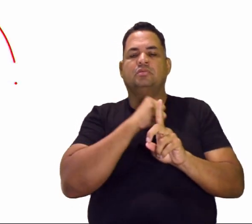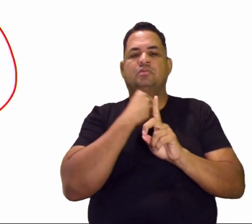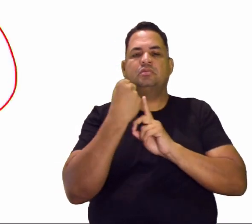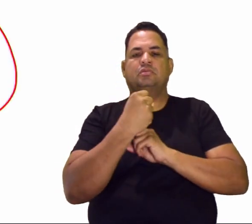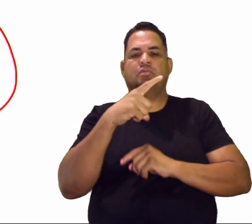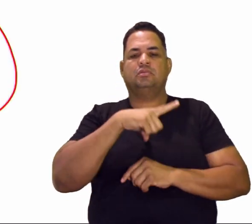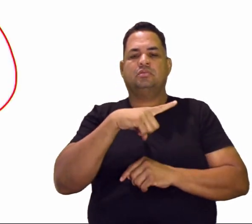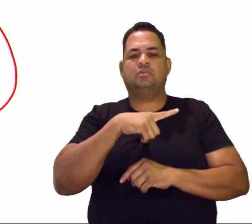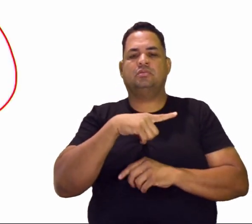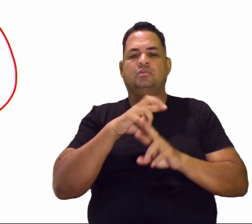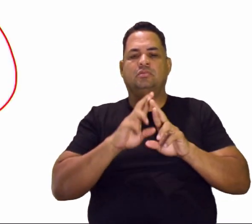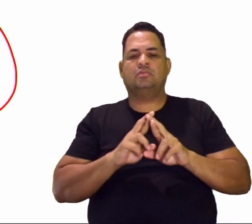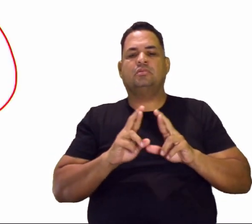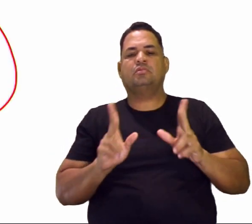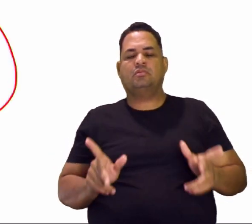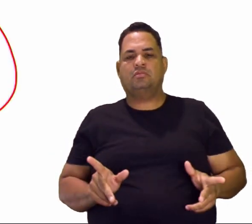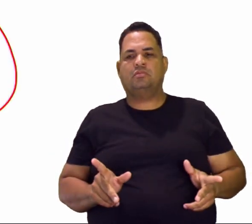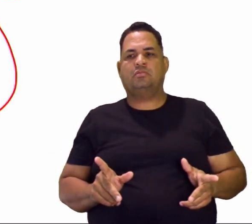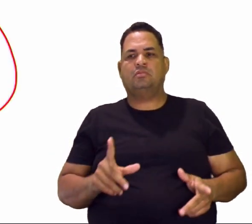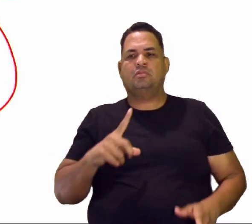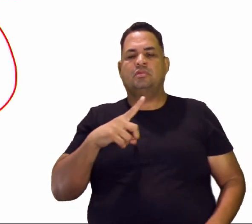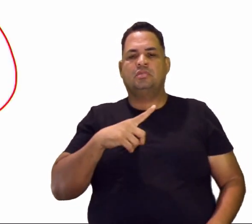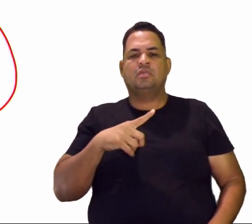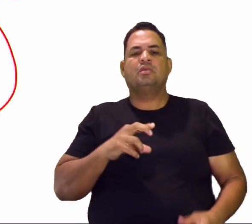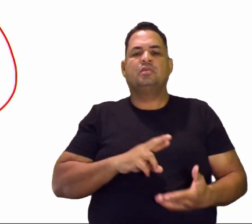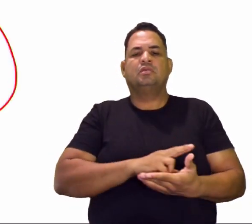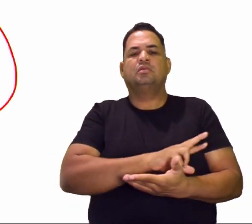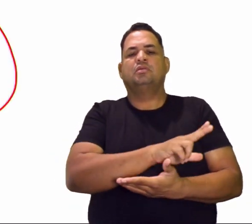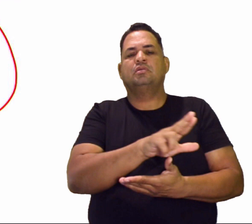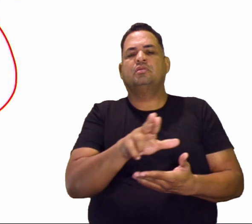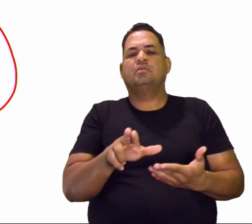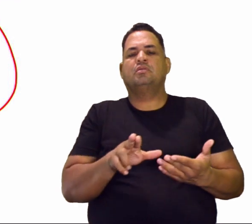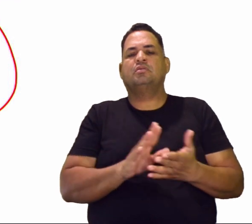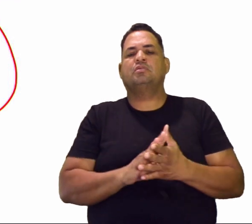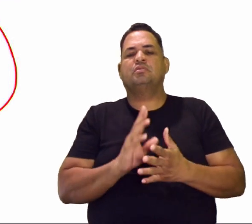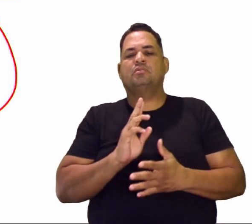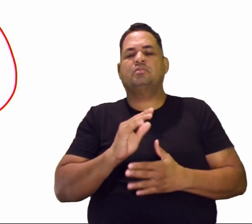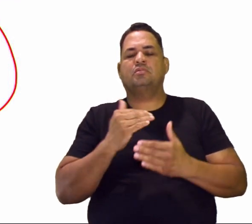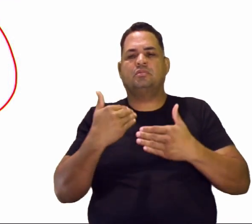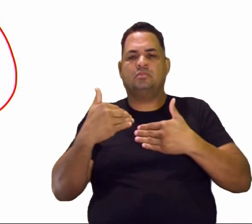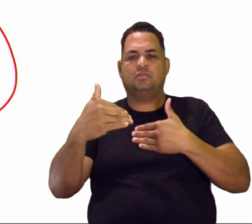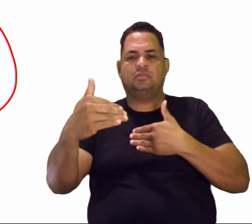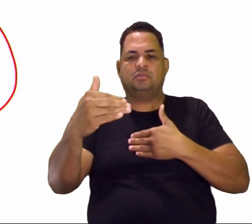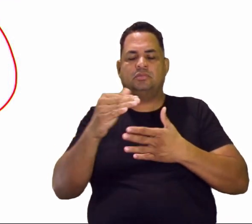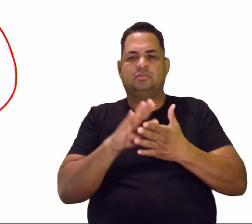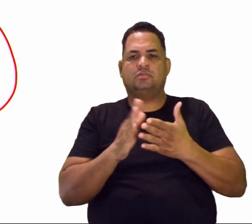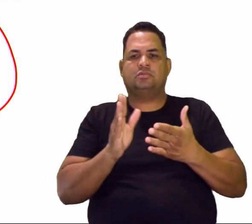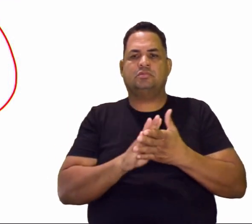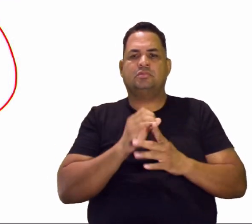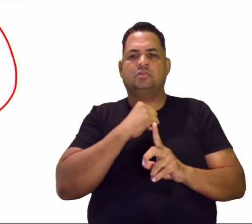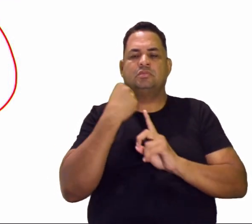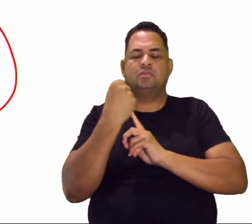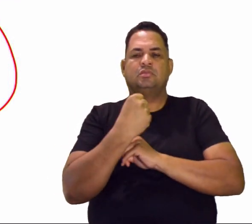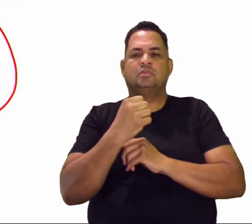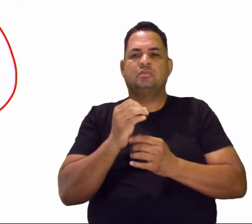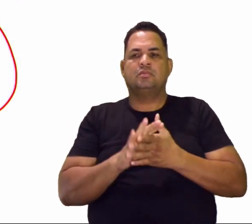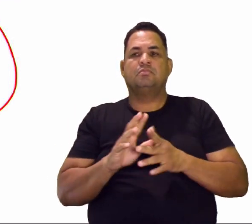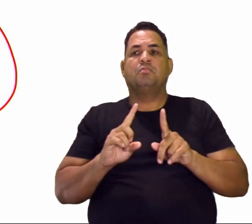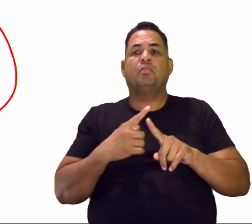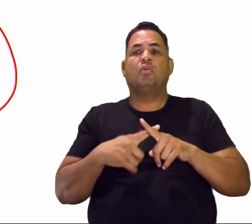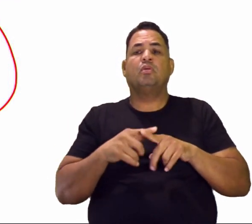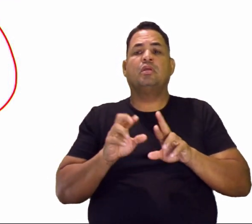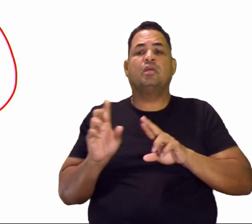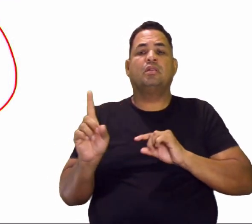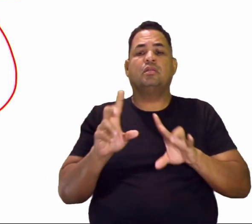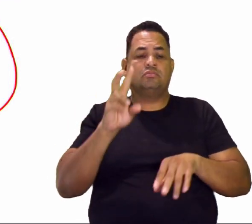existem sim diferenças, né? Muitas diferenças nesse processo de socialização. Até porque, como a gente falou, as culturas, elas